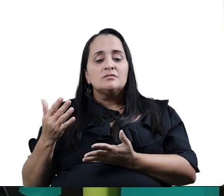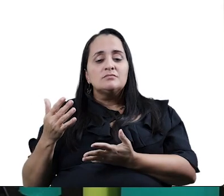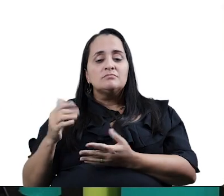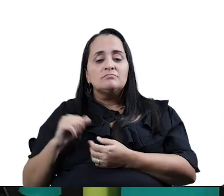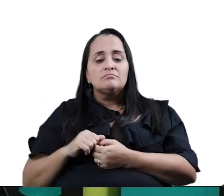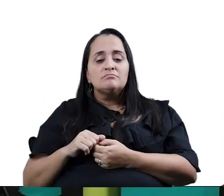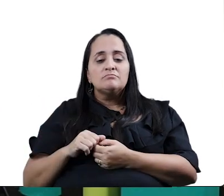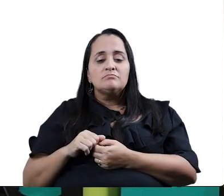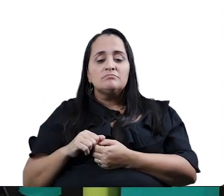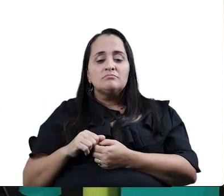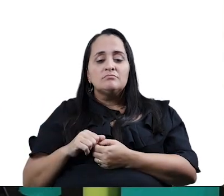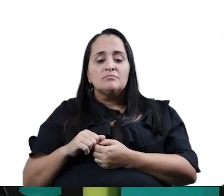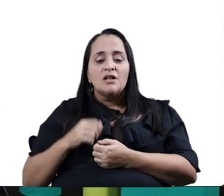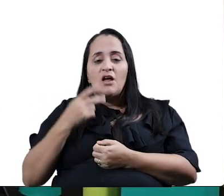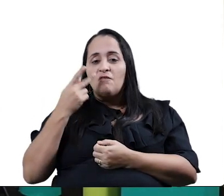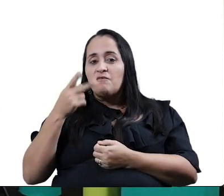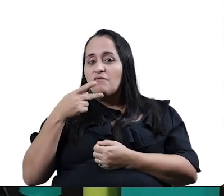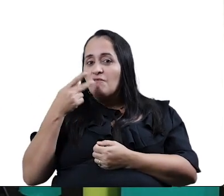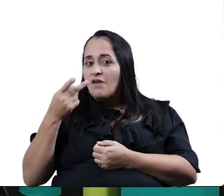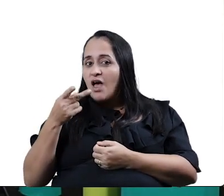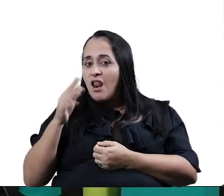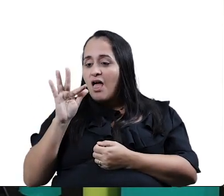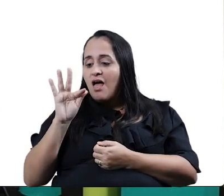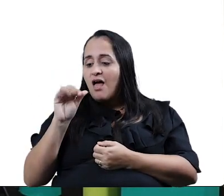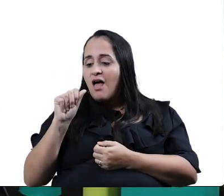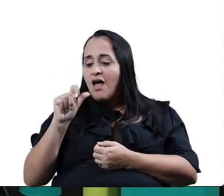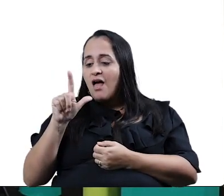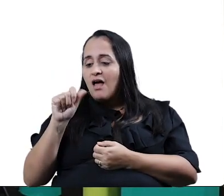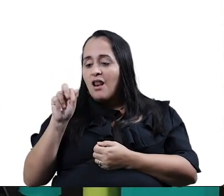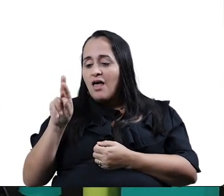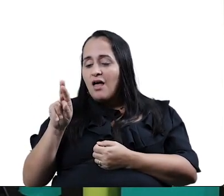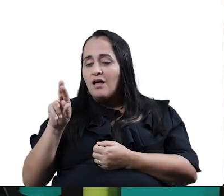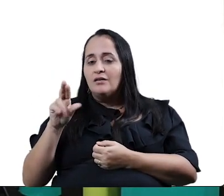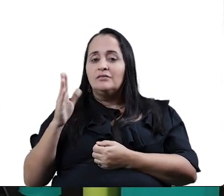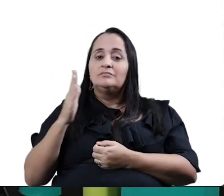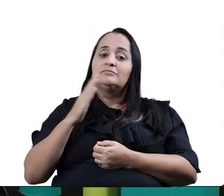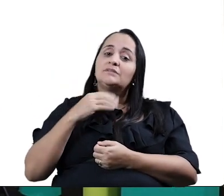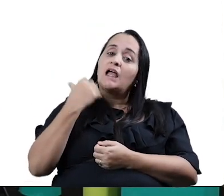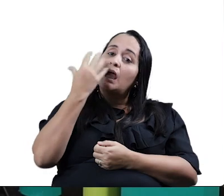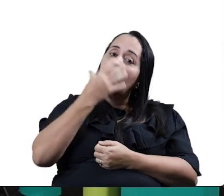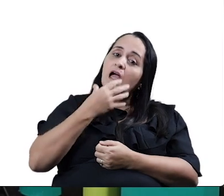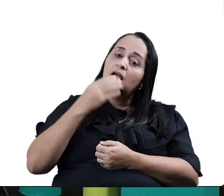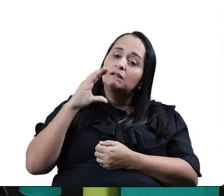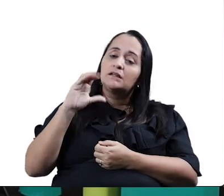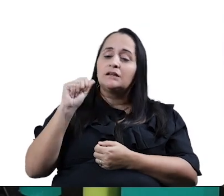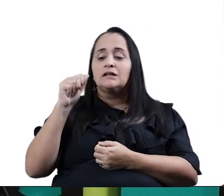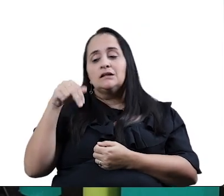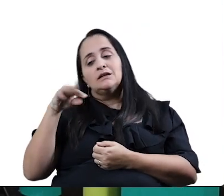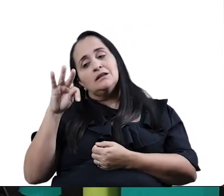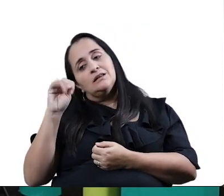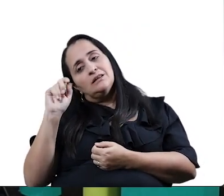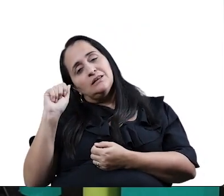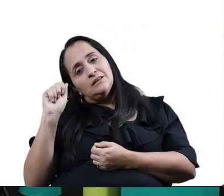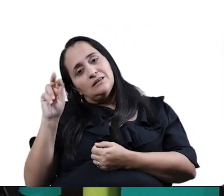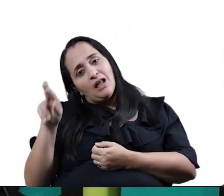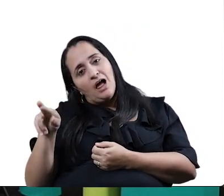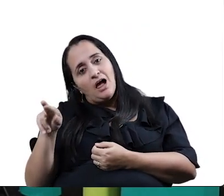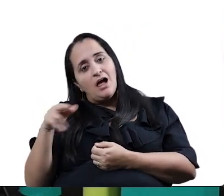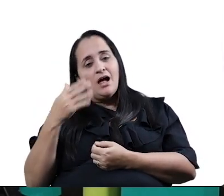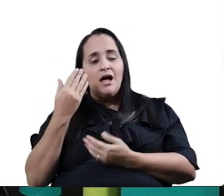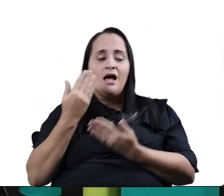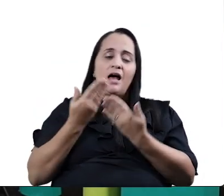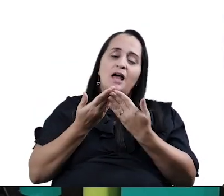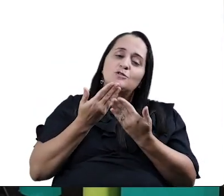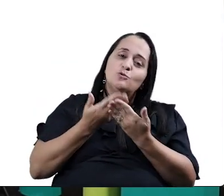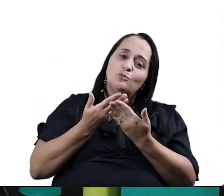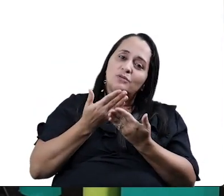Virar. Com falar. Cantar. Estudar. Tudo